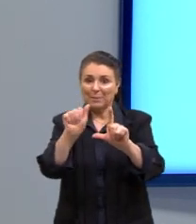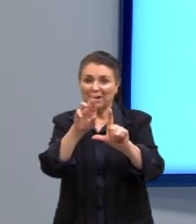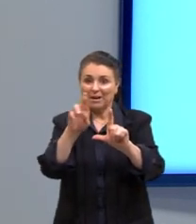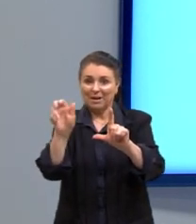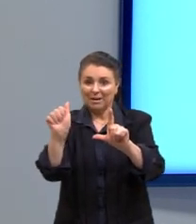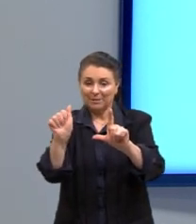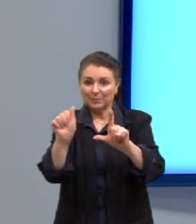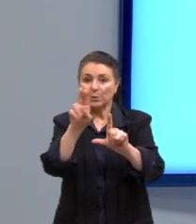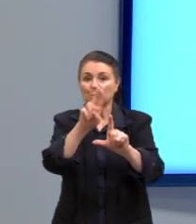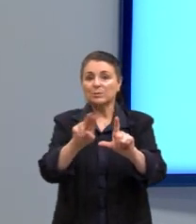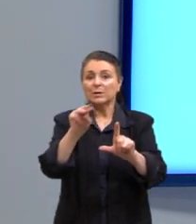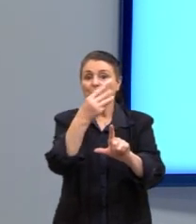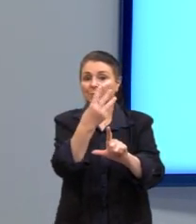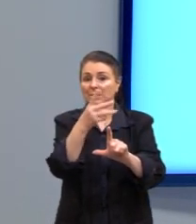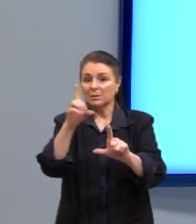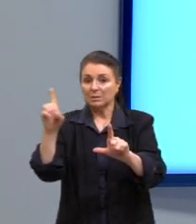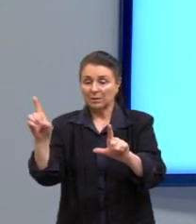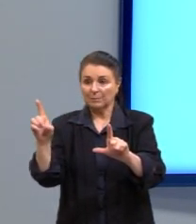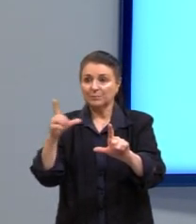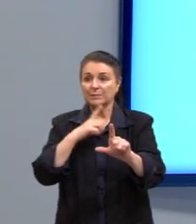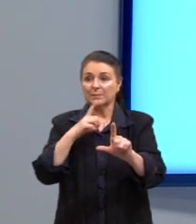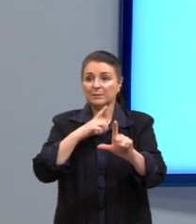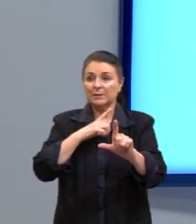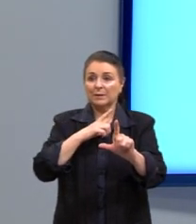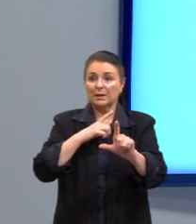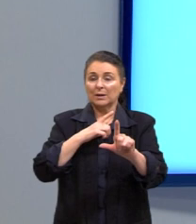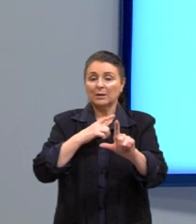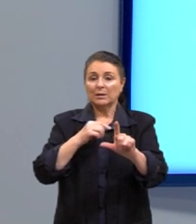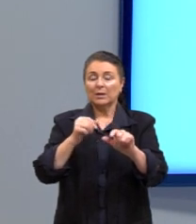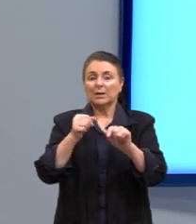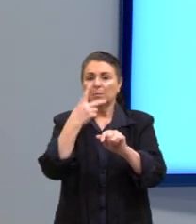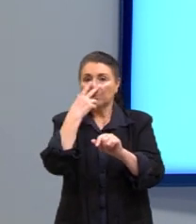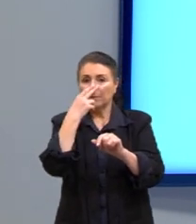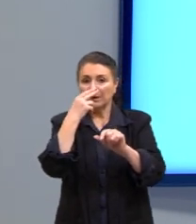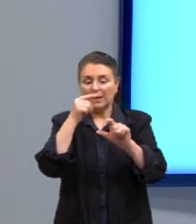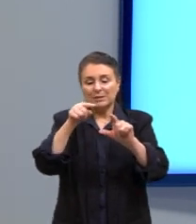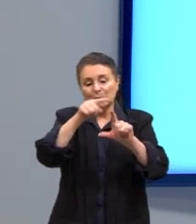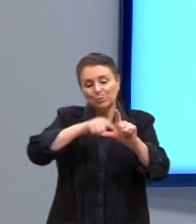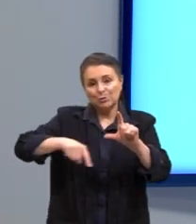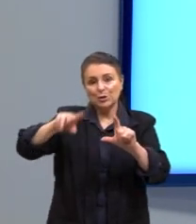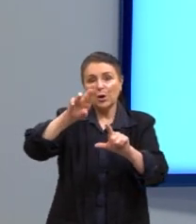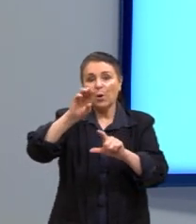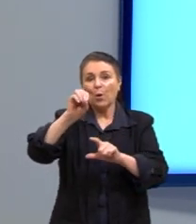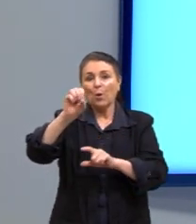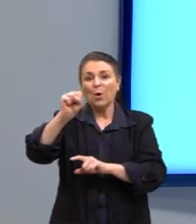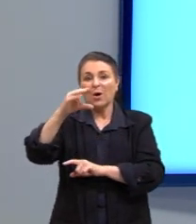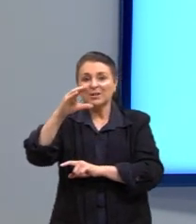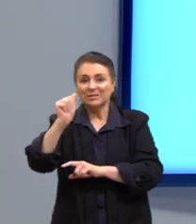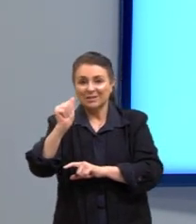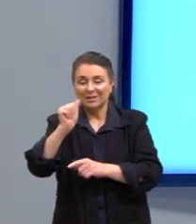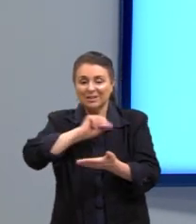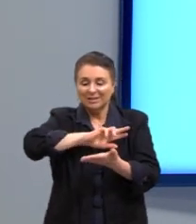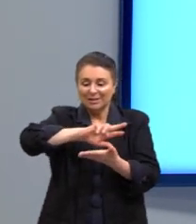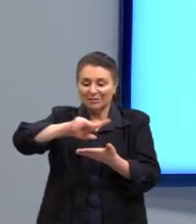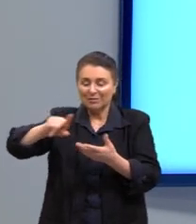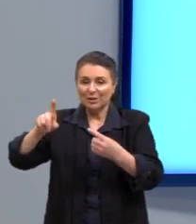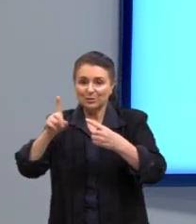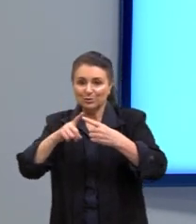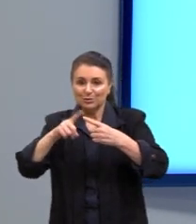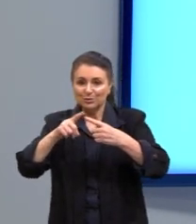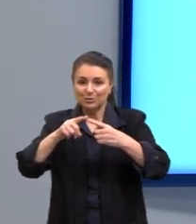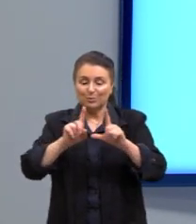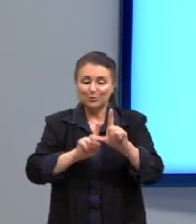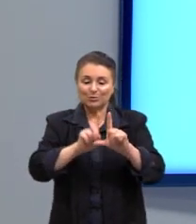dimensões, né. O gráfico aqui, que a gente chama de gráfico de rosca. Enfim, nós temos vários tipos de